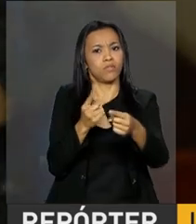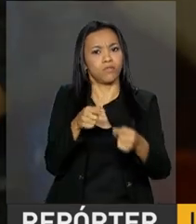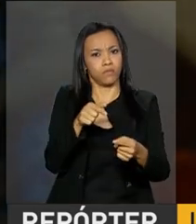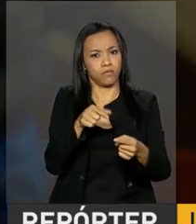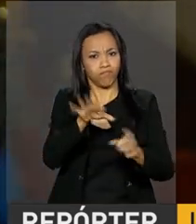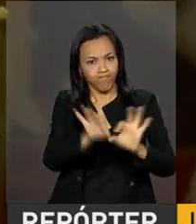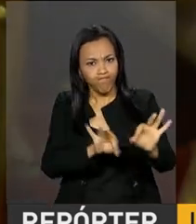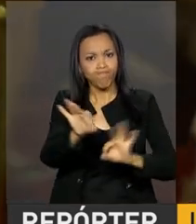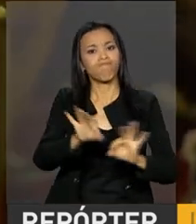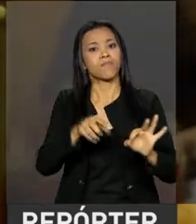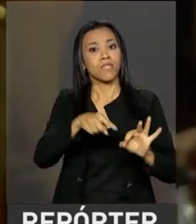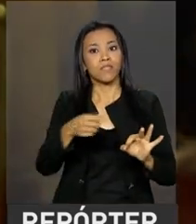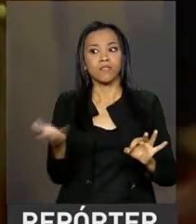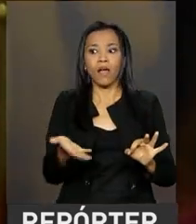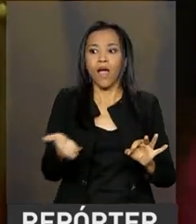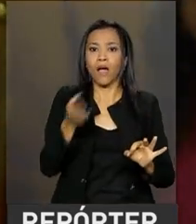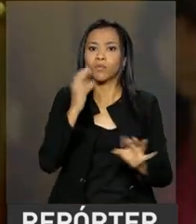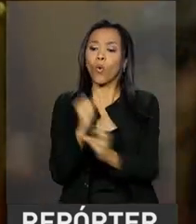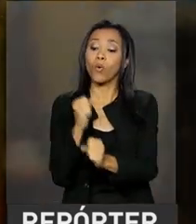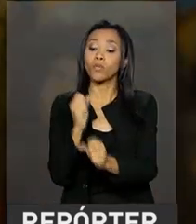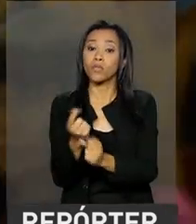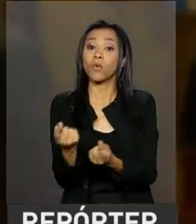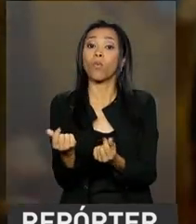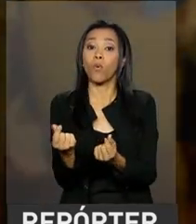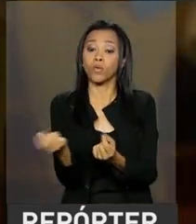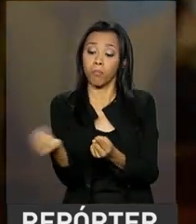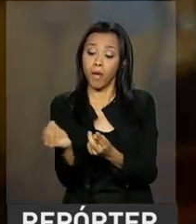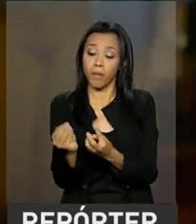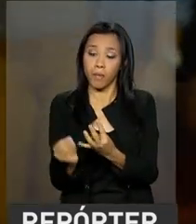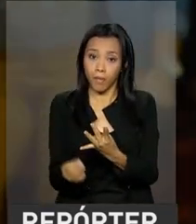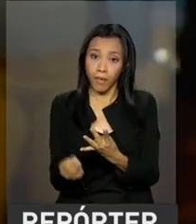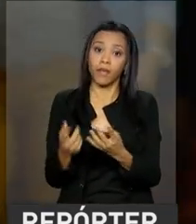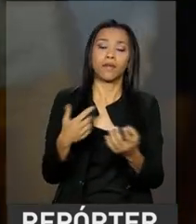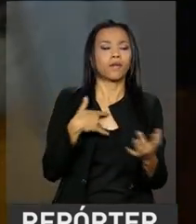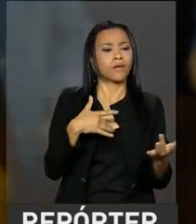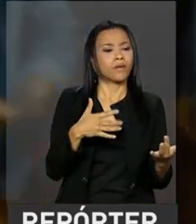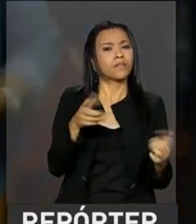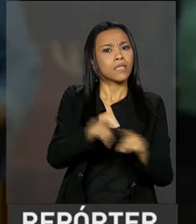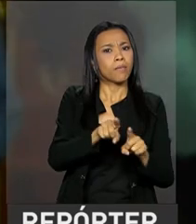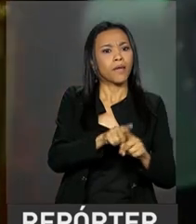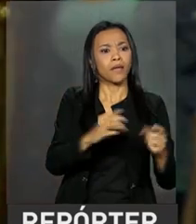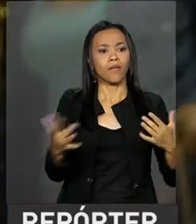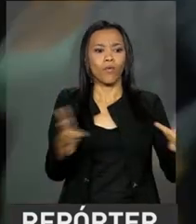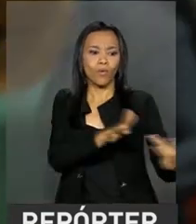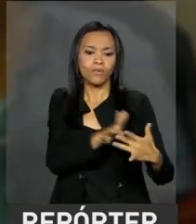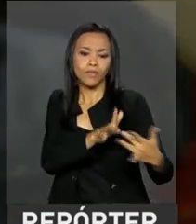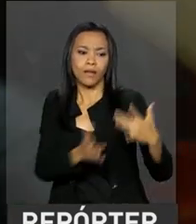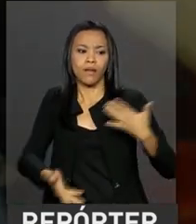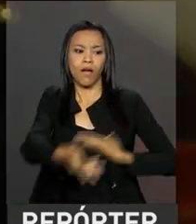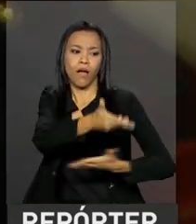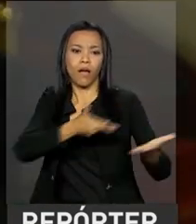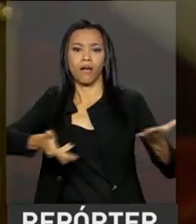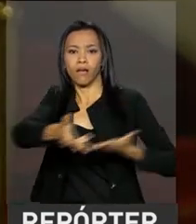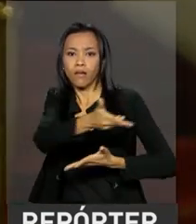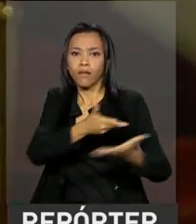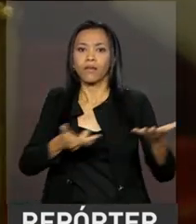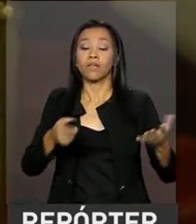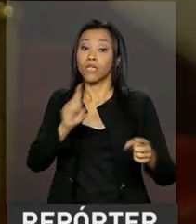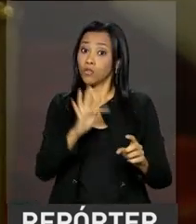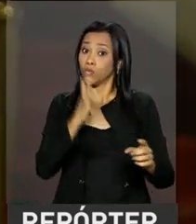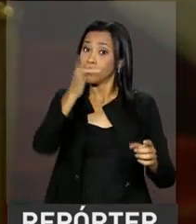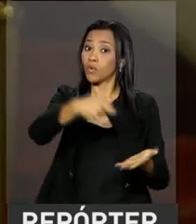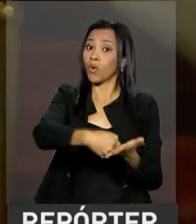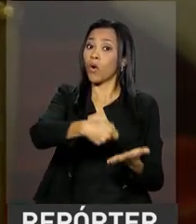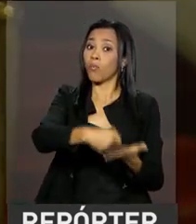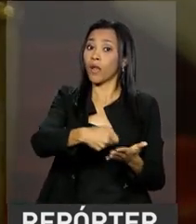agiliza prestações de contas, aumenta a interatividade com o proponente e permite, no futuro, cobrar que a